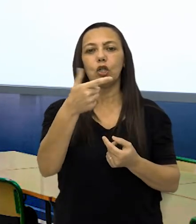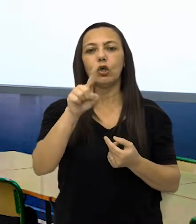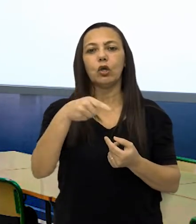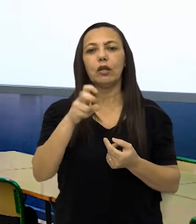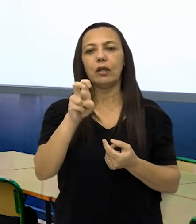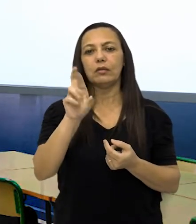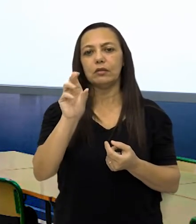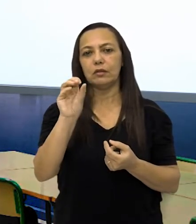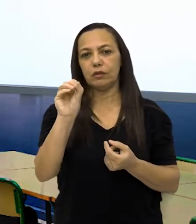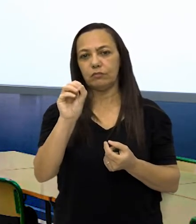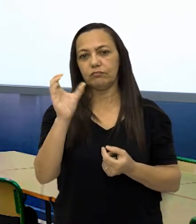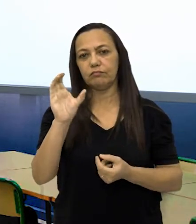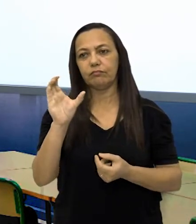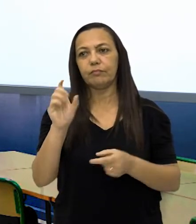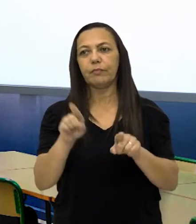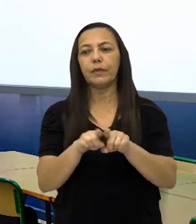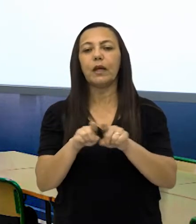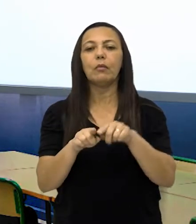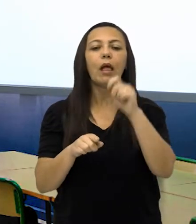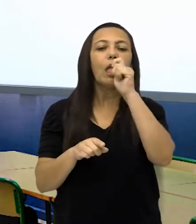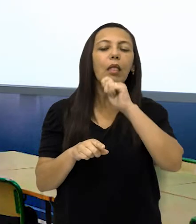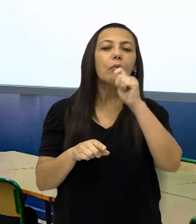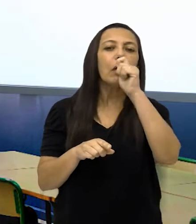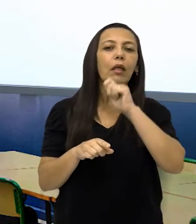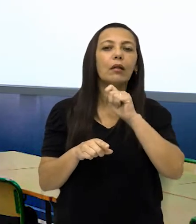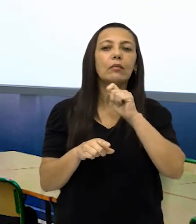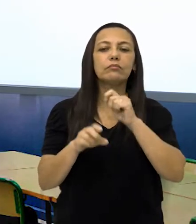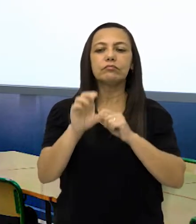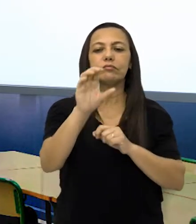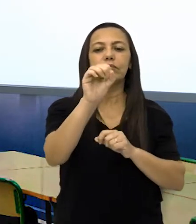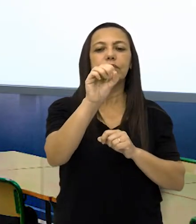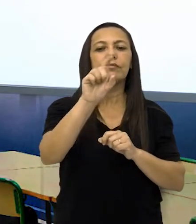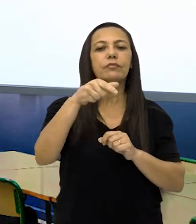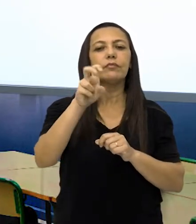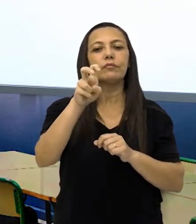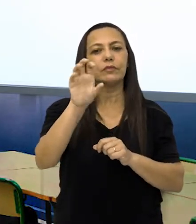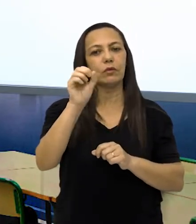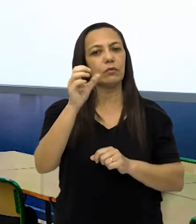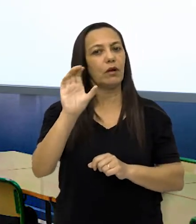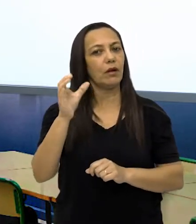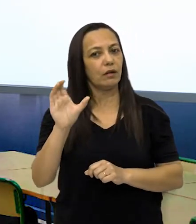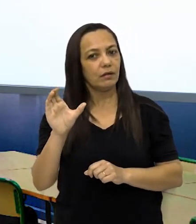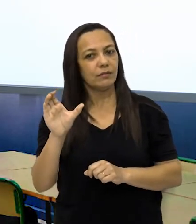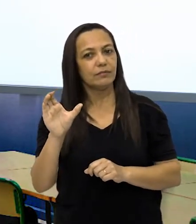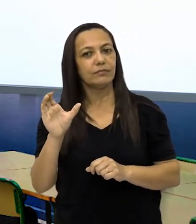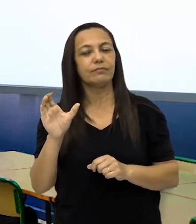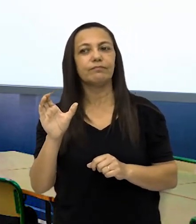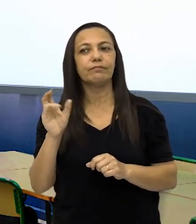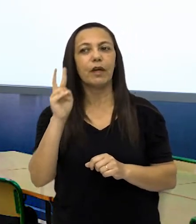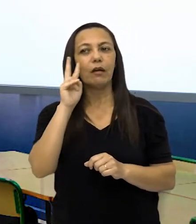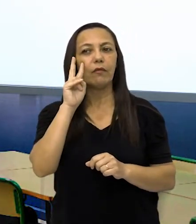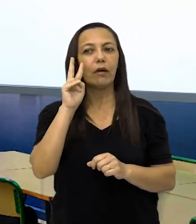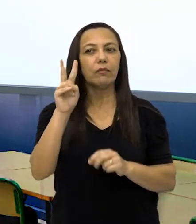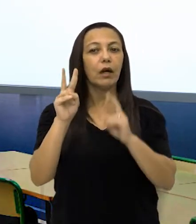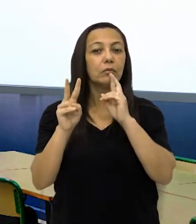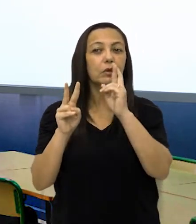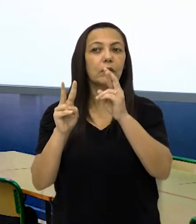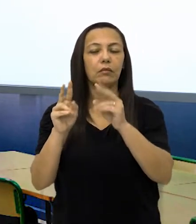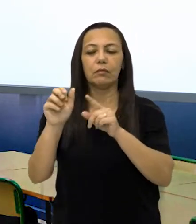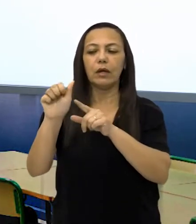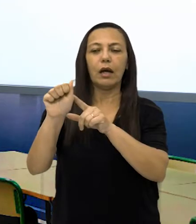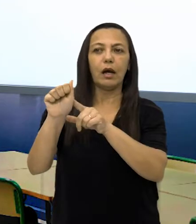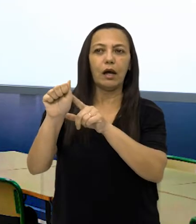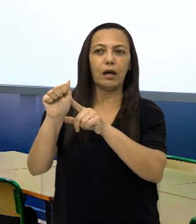,50 e o picolé custa R 0 Vamos ver aqui as alternativas. A a